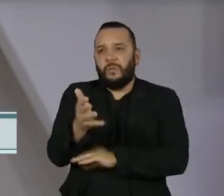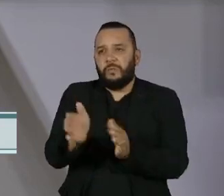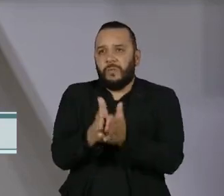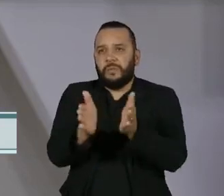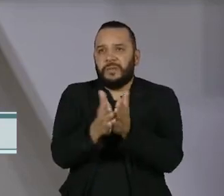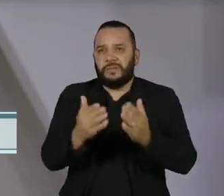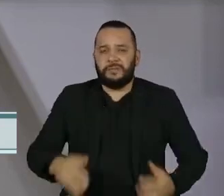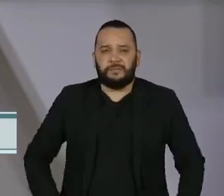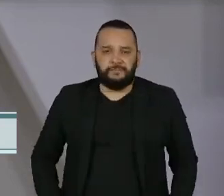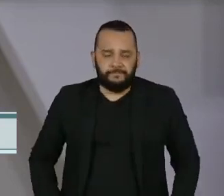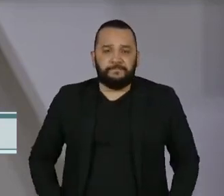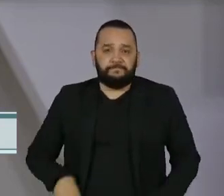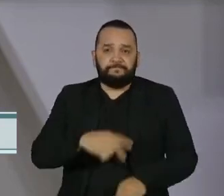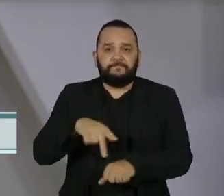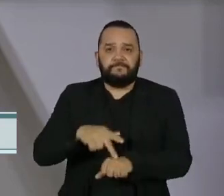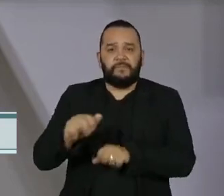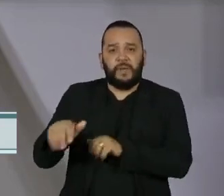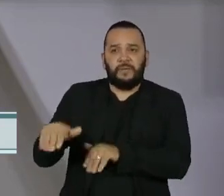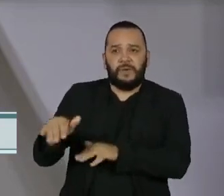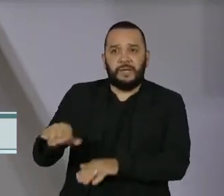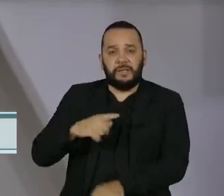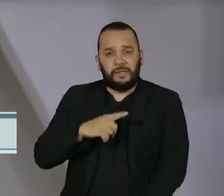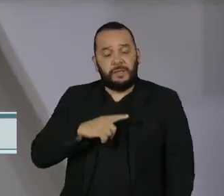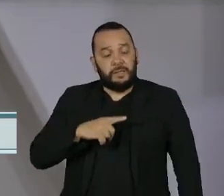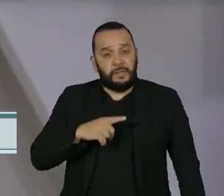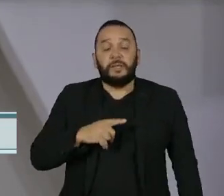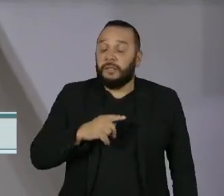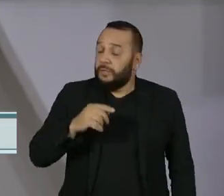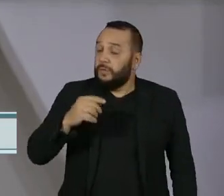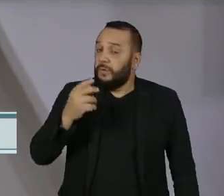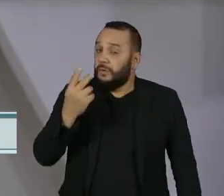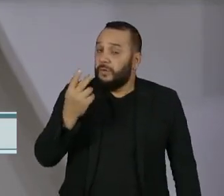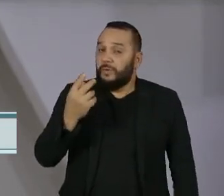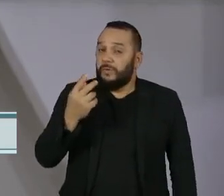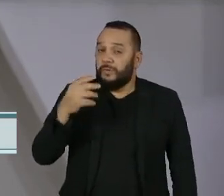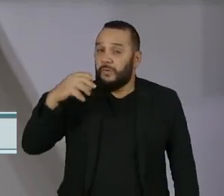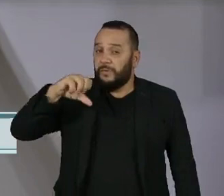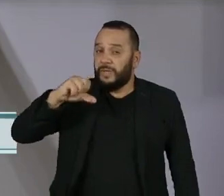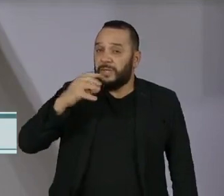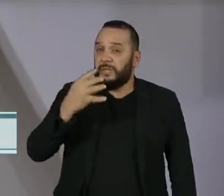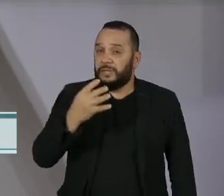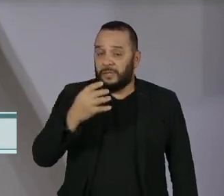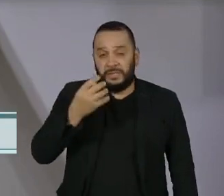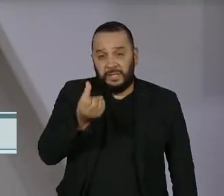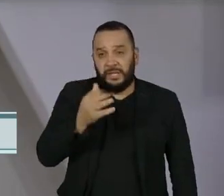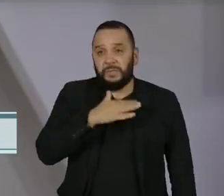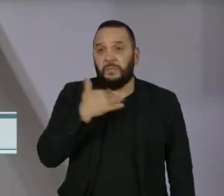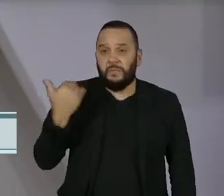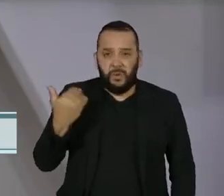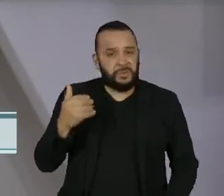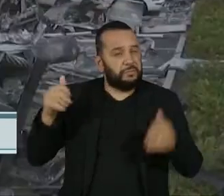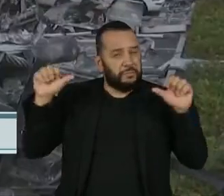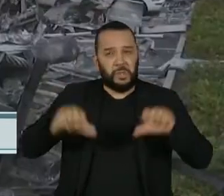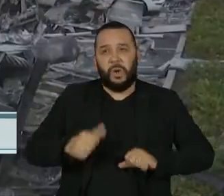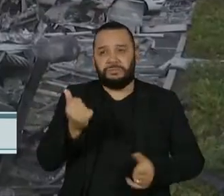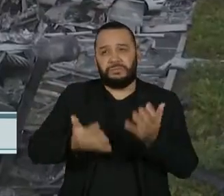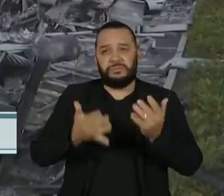O Havaí contabiliza 96 mortos no pior incêndio dos Estados Unidos em 100 anos.